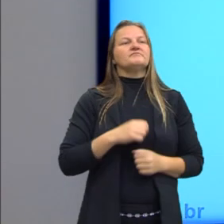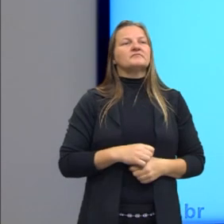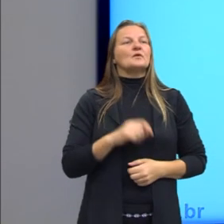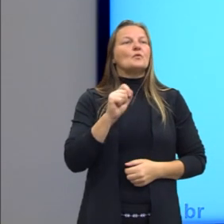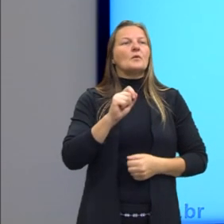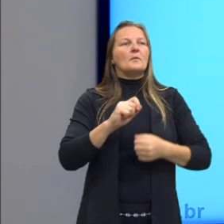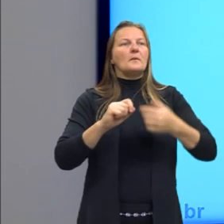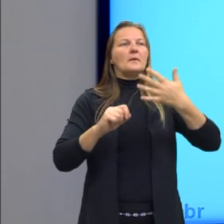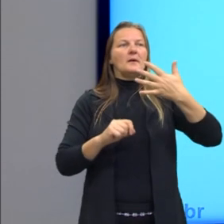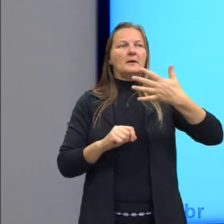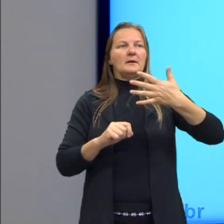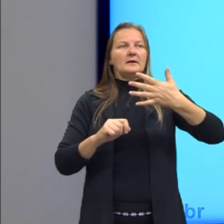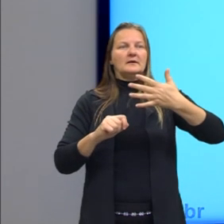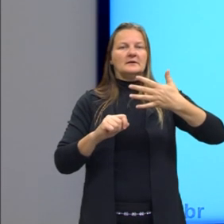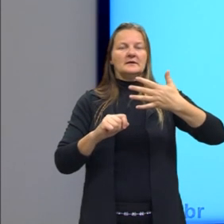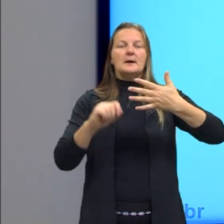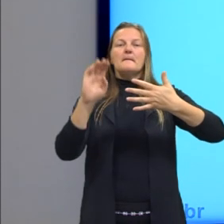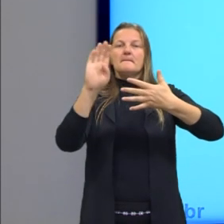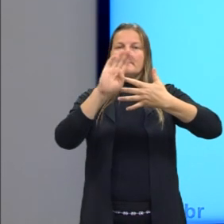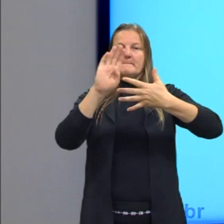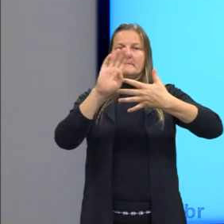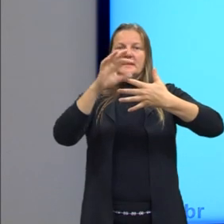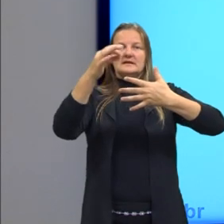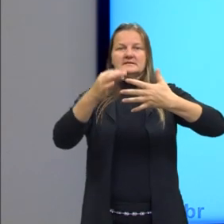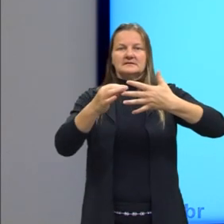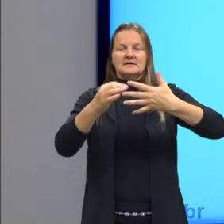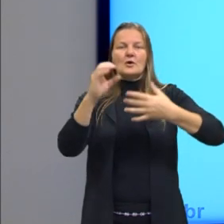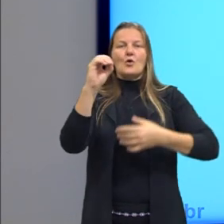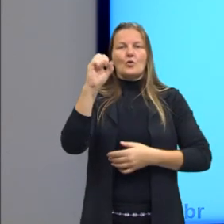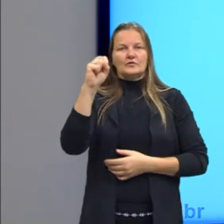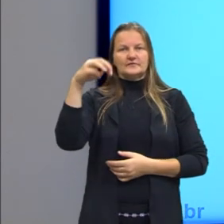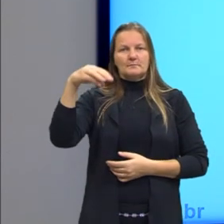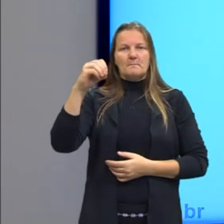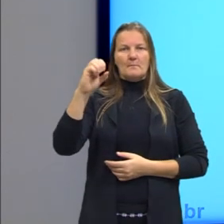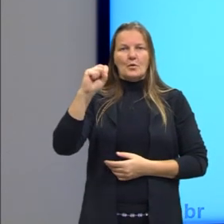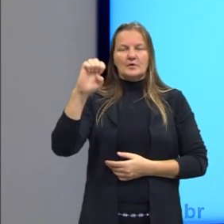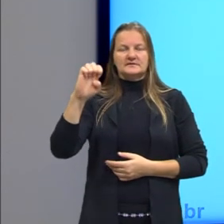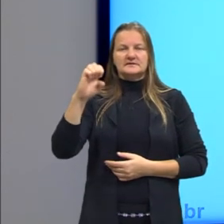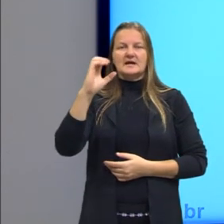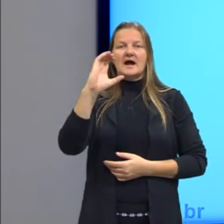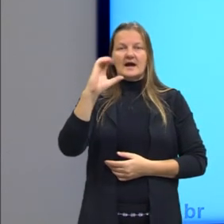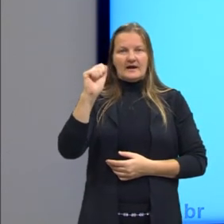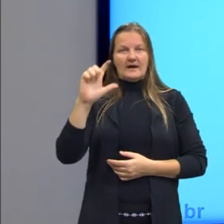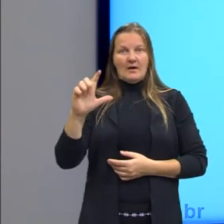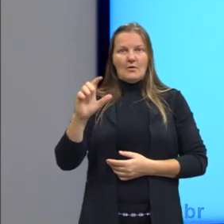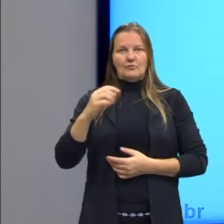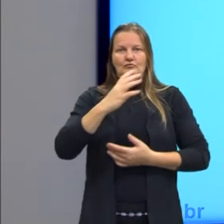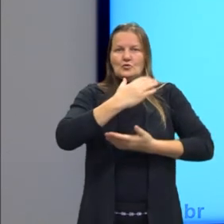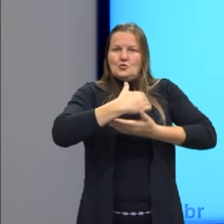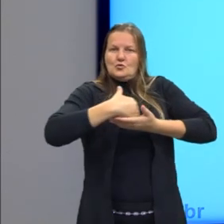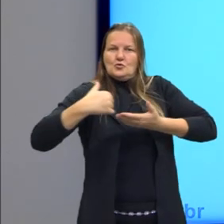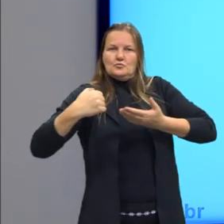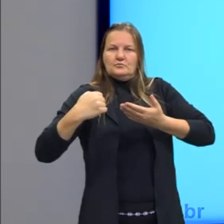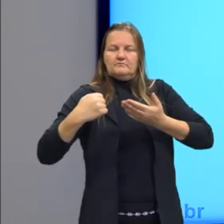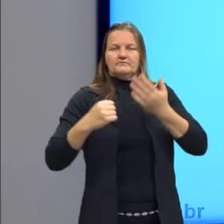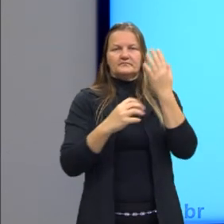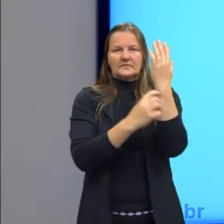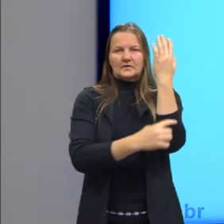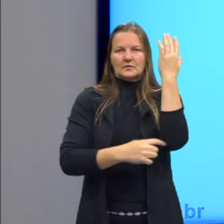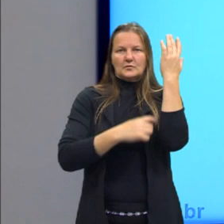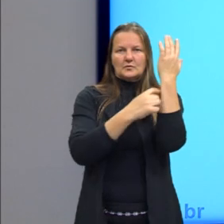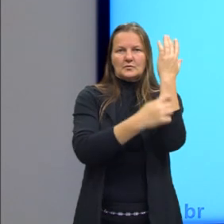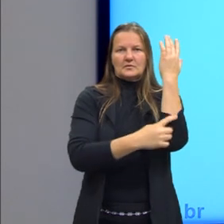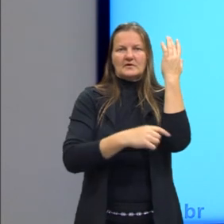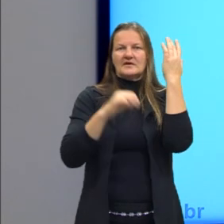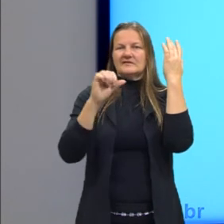questão é a alternativa B, que diz que é a osmose, pois a cal retira a água do micro-ambiente, tornando